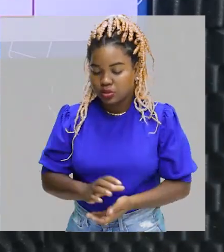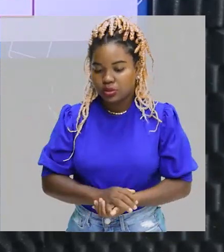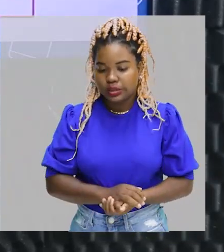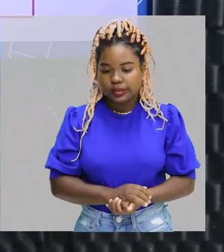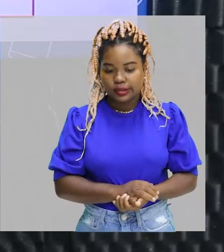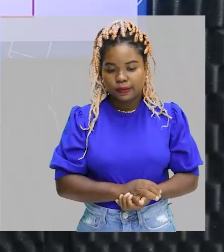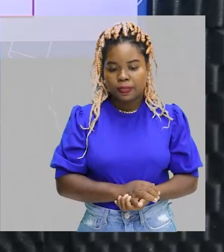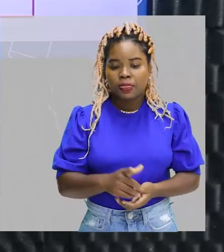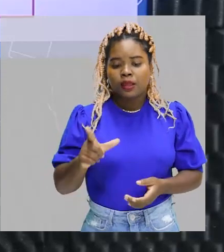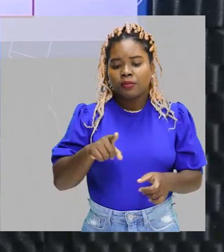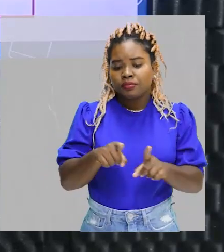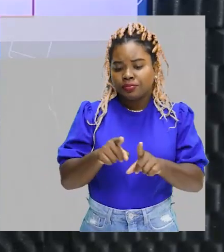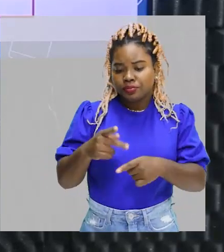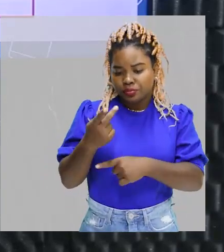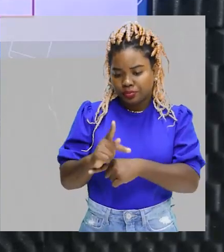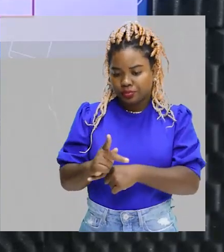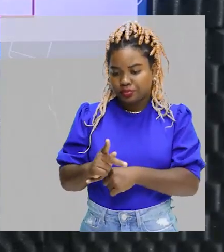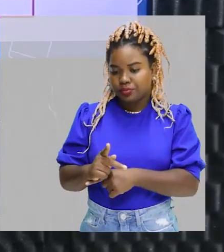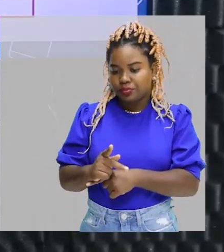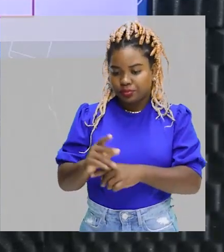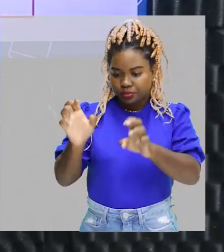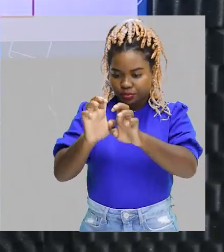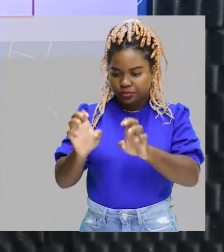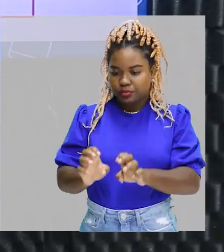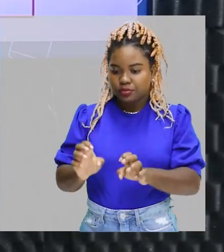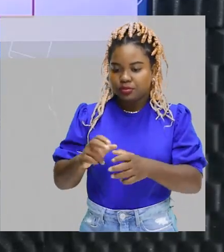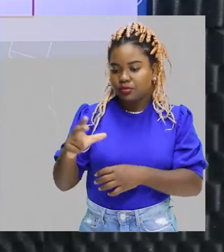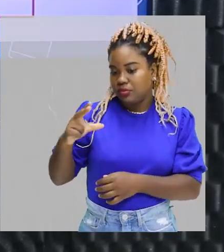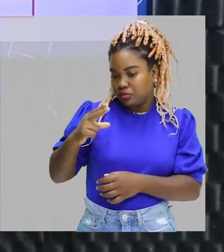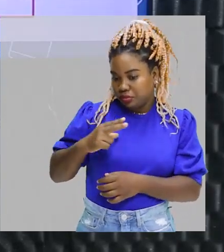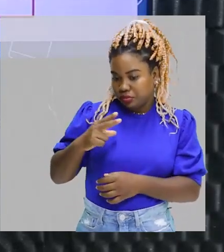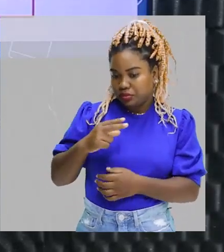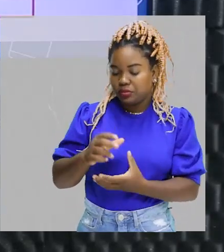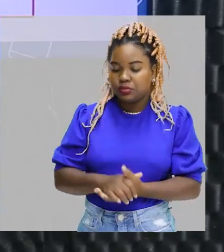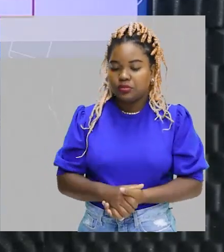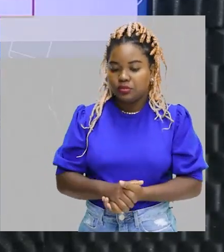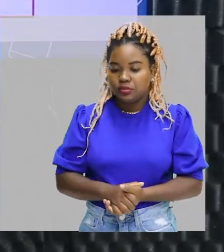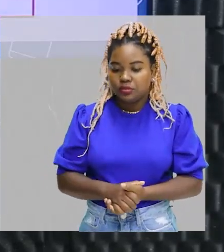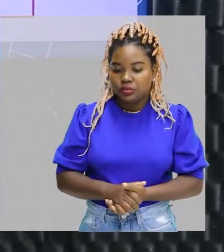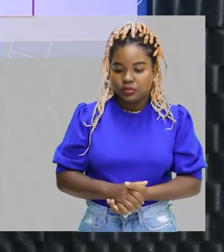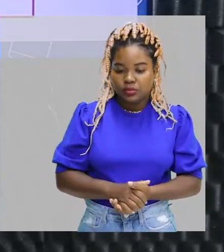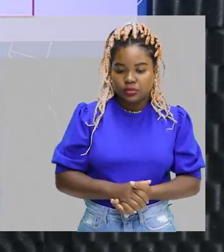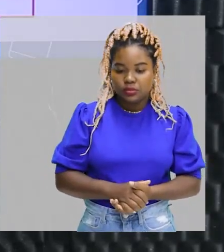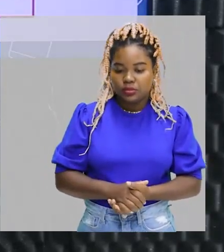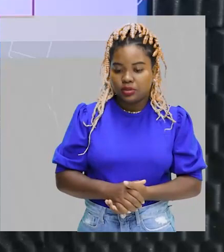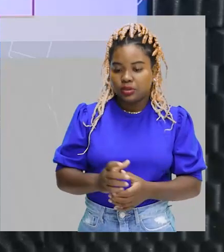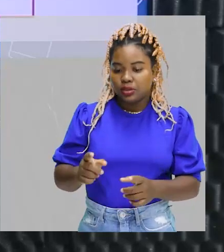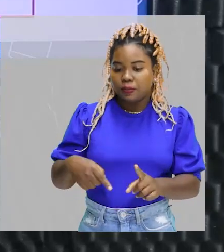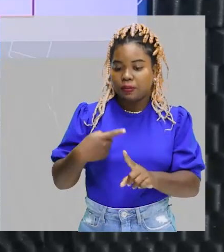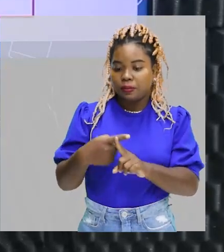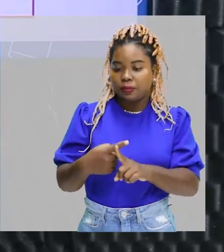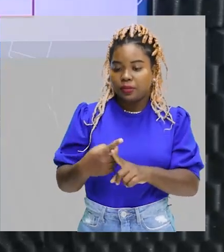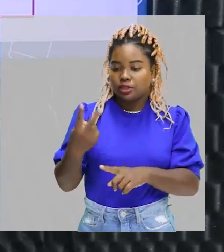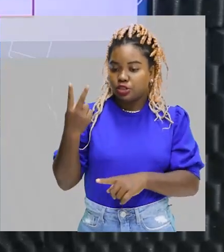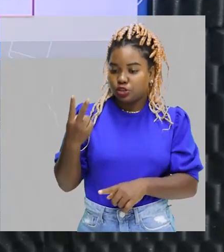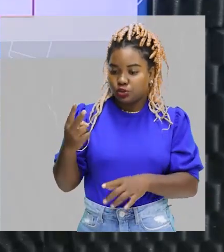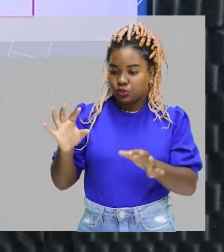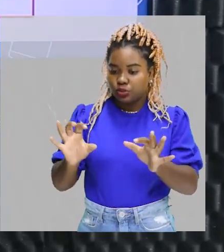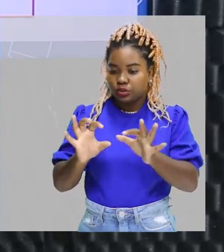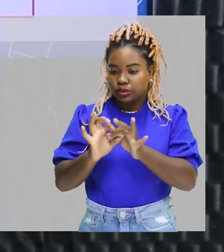de cadeia fechada com uma ligação dupla, cicloalcano. E nós temos os compostos